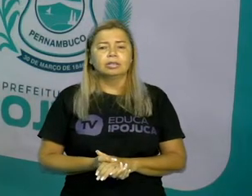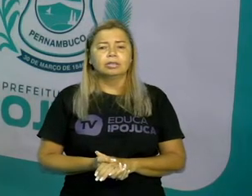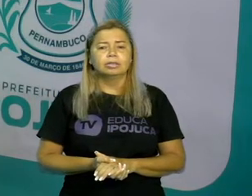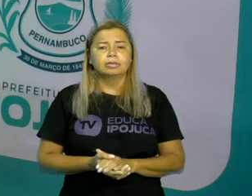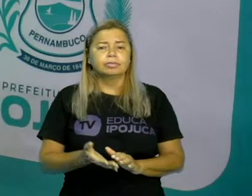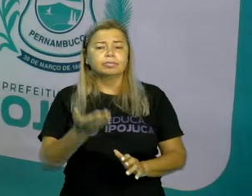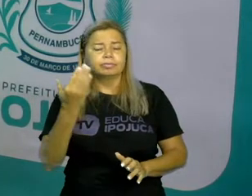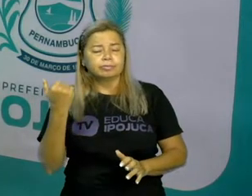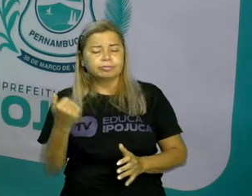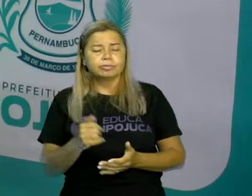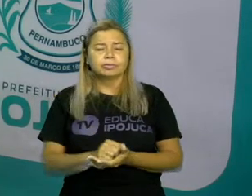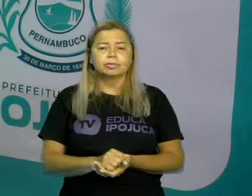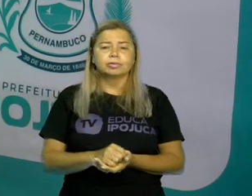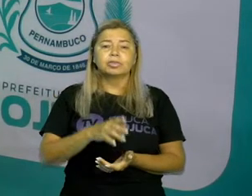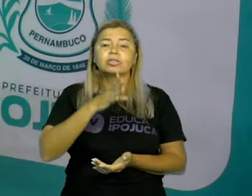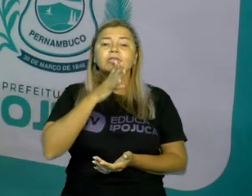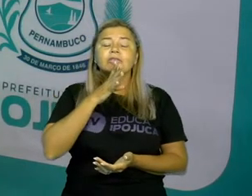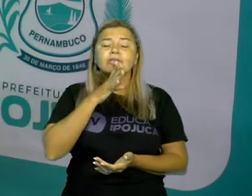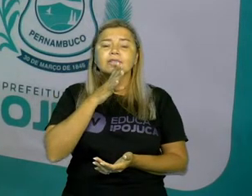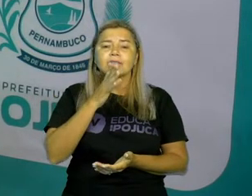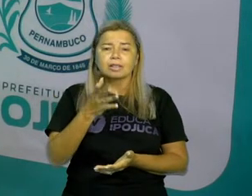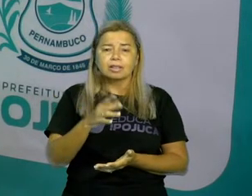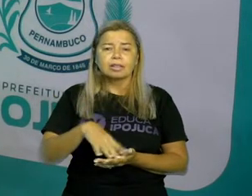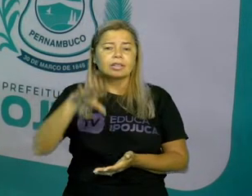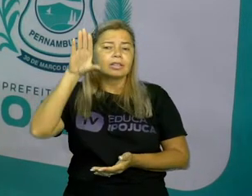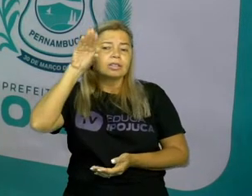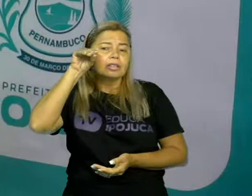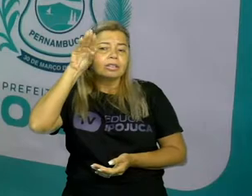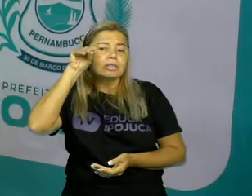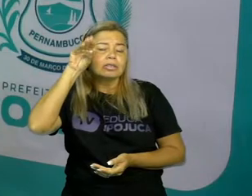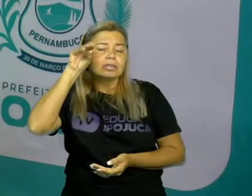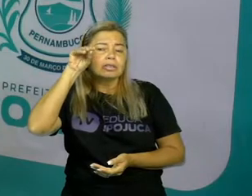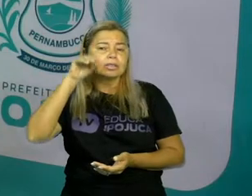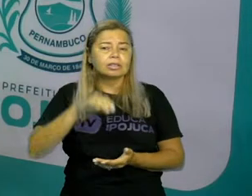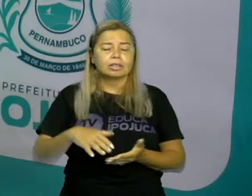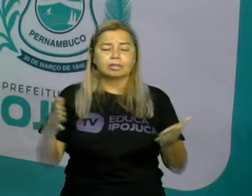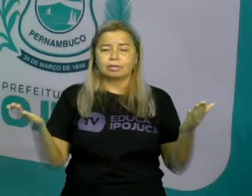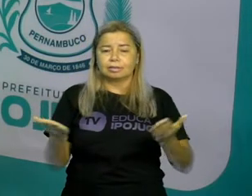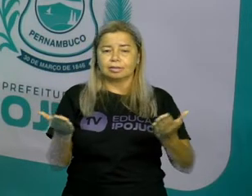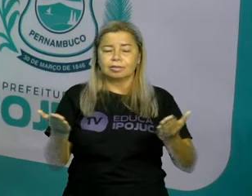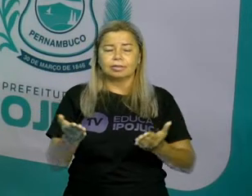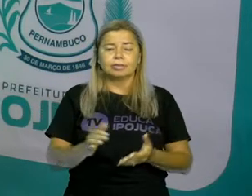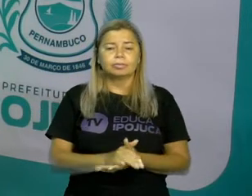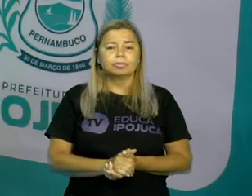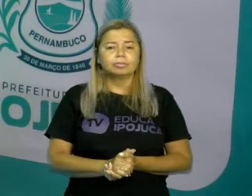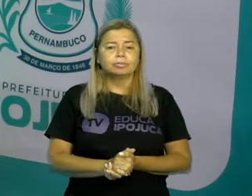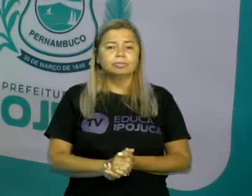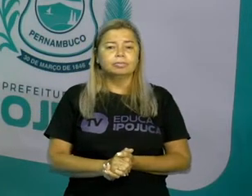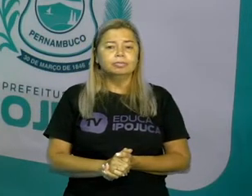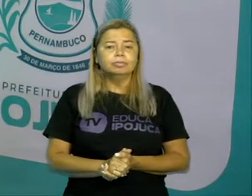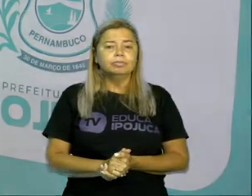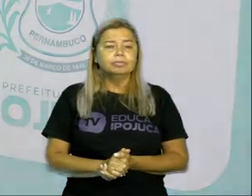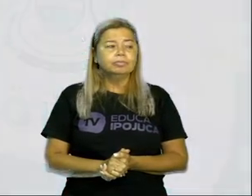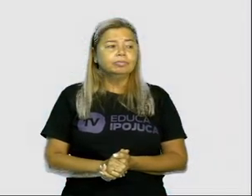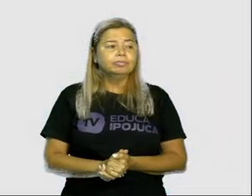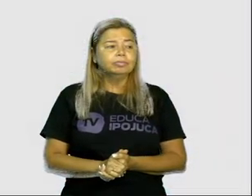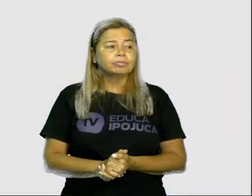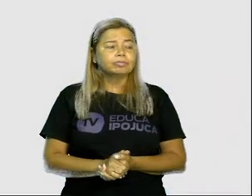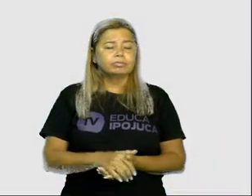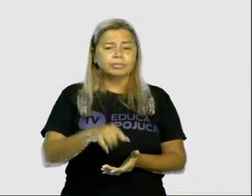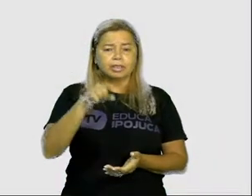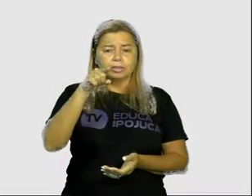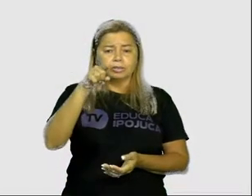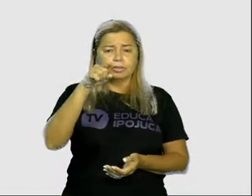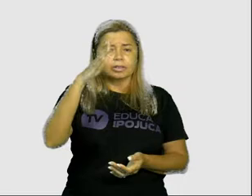Então, vamos conhecer algumas curiosidades a partir de agora. Então, vamos lá. Você